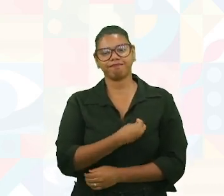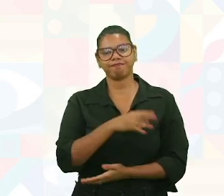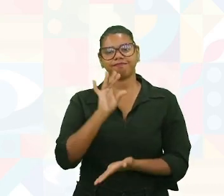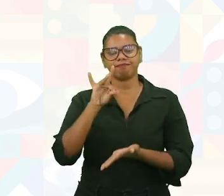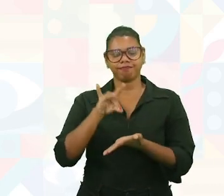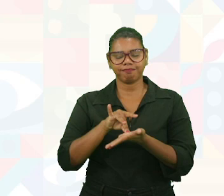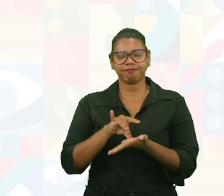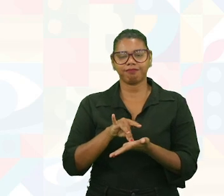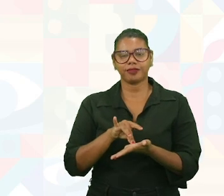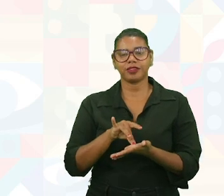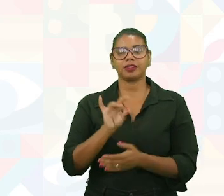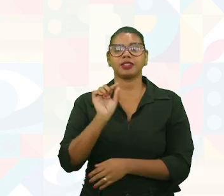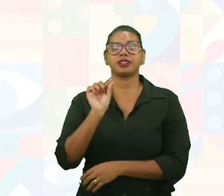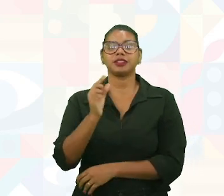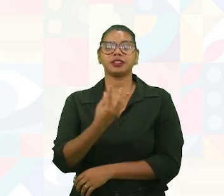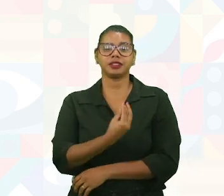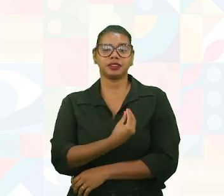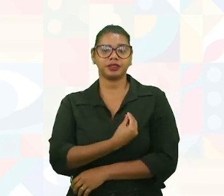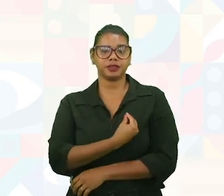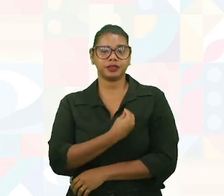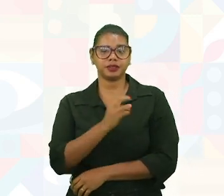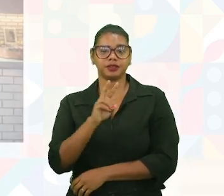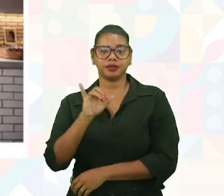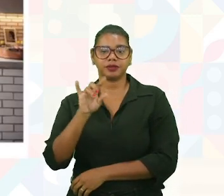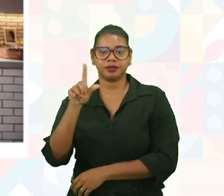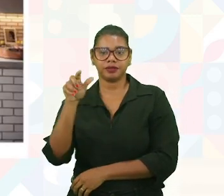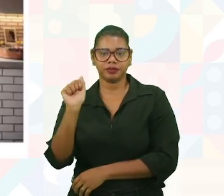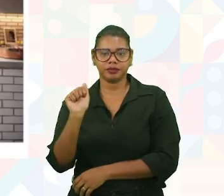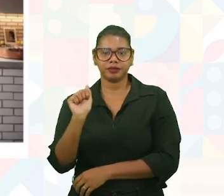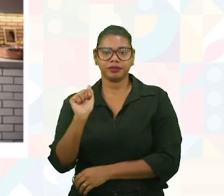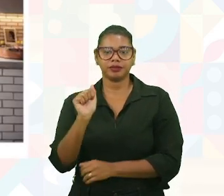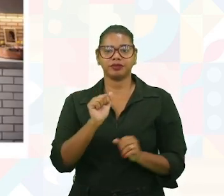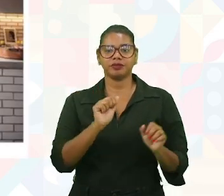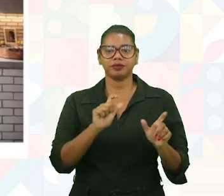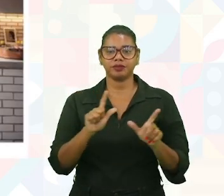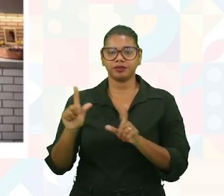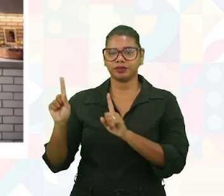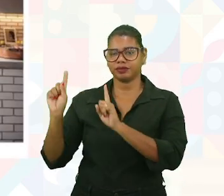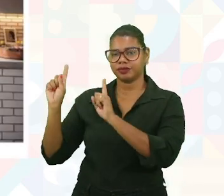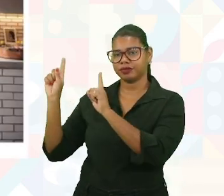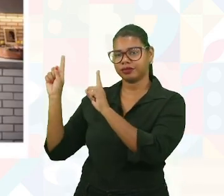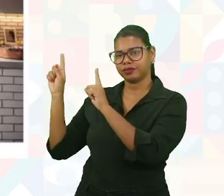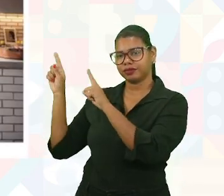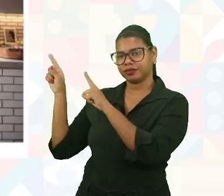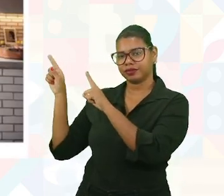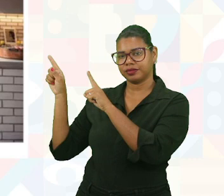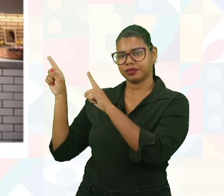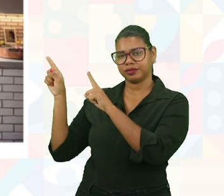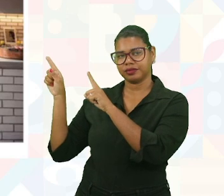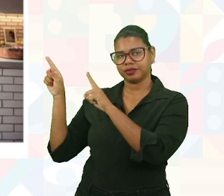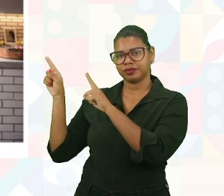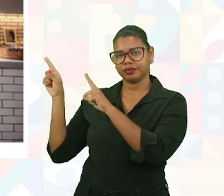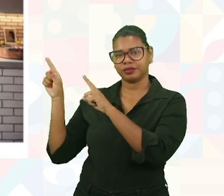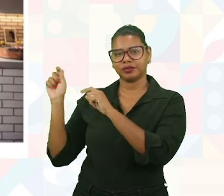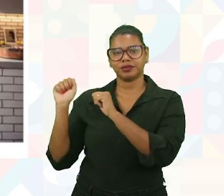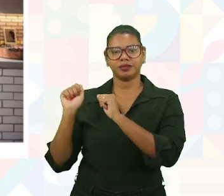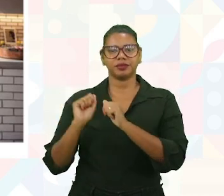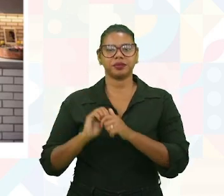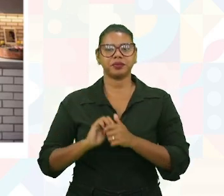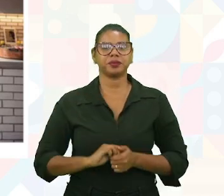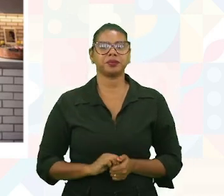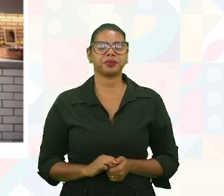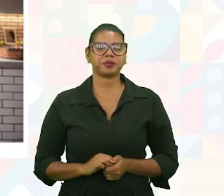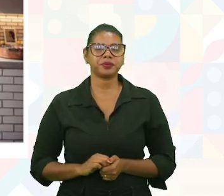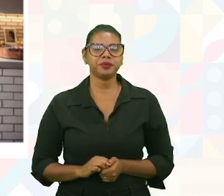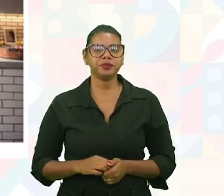sobrevivência. Então quais são essas tendências no ecodesign? Uma primeiríssima é a economia de